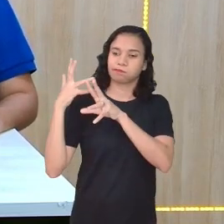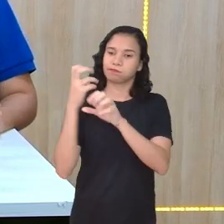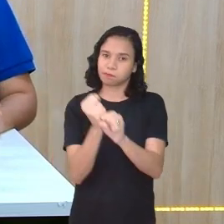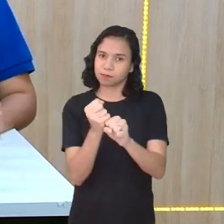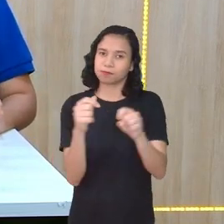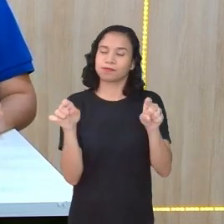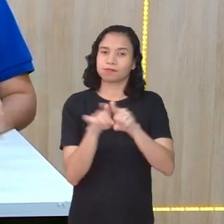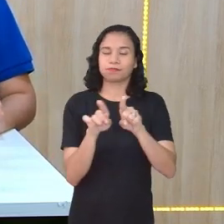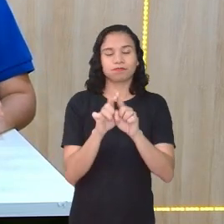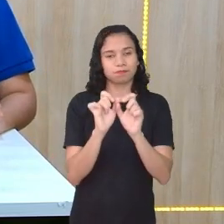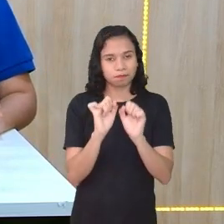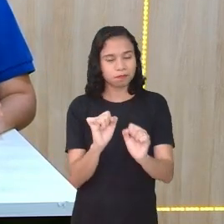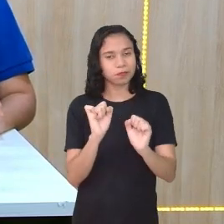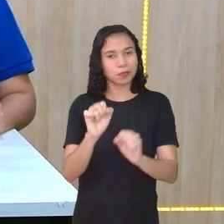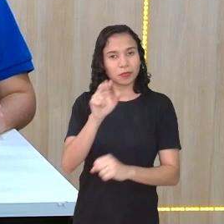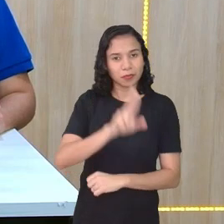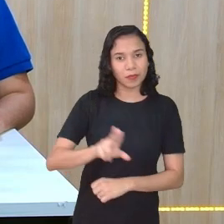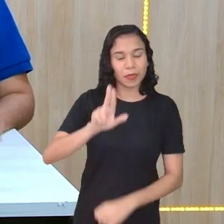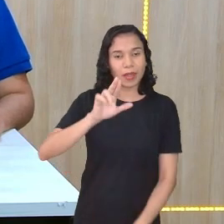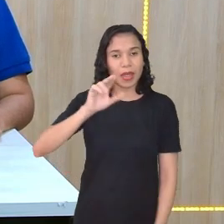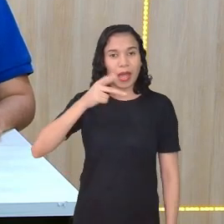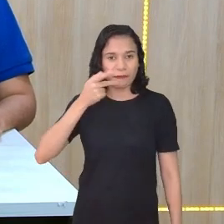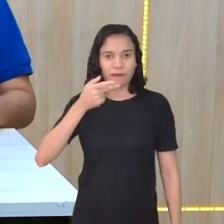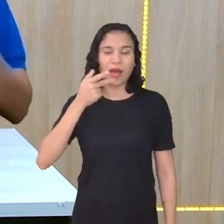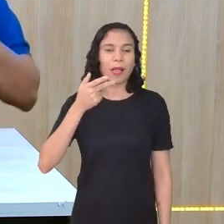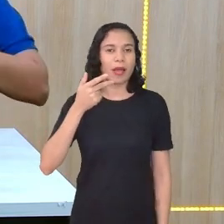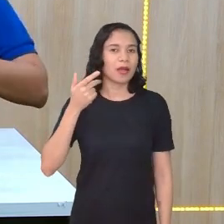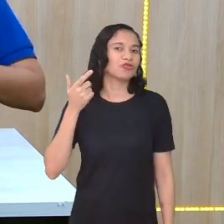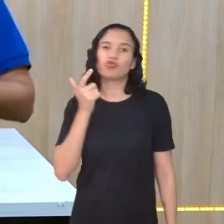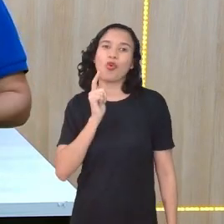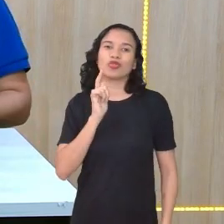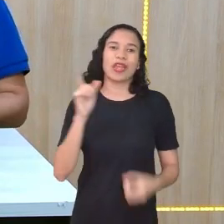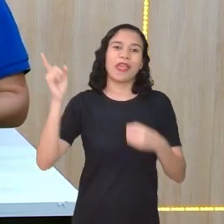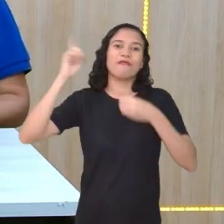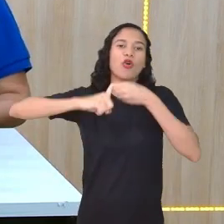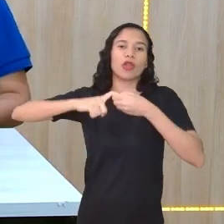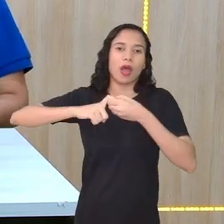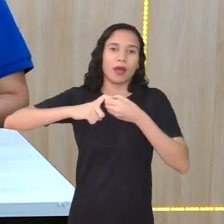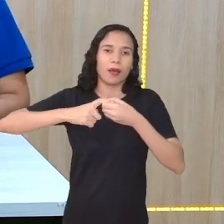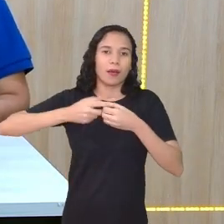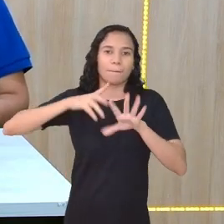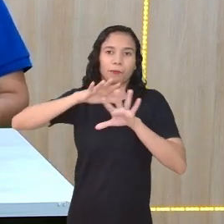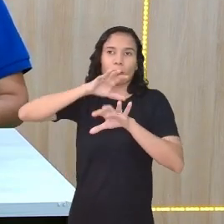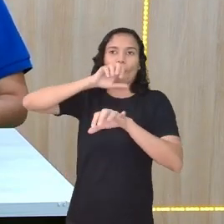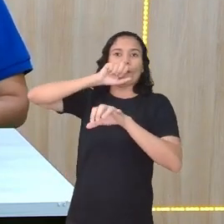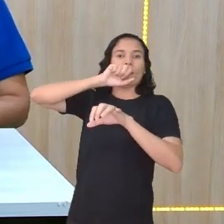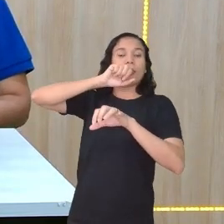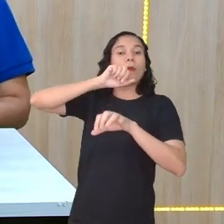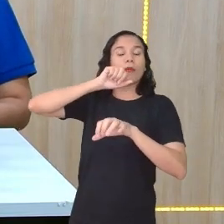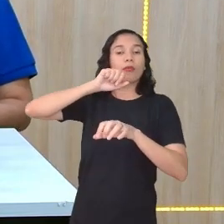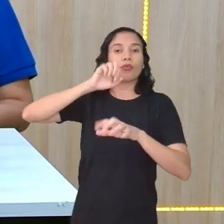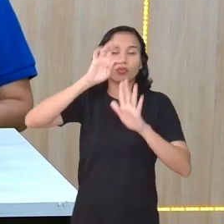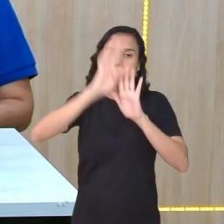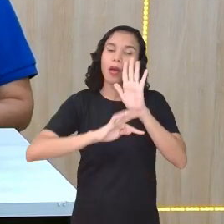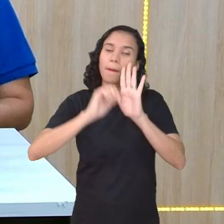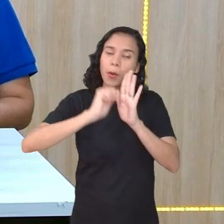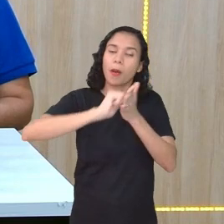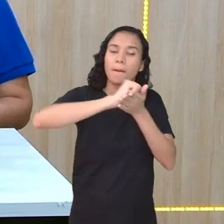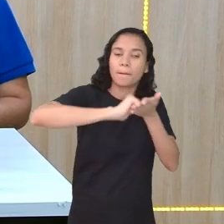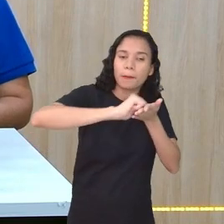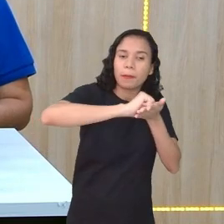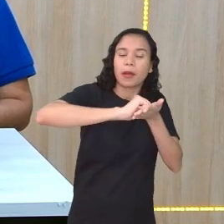Também tem esse ponto. A fala, a gente não consegue voltar atrás. No texto, a gente pode apagar, reescrever,